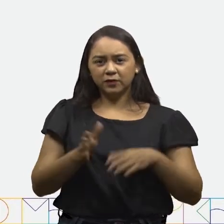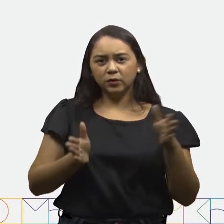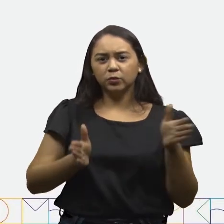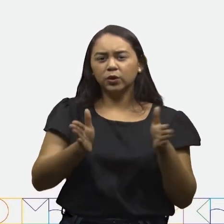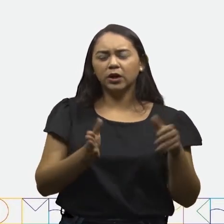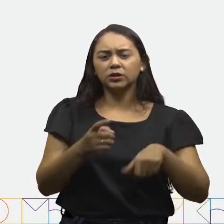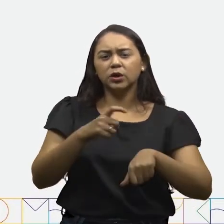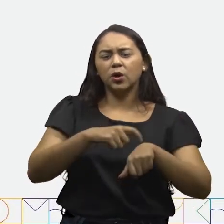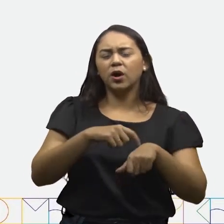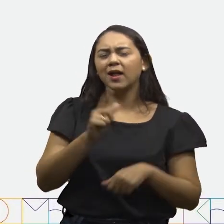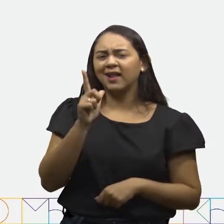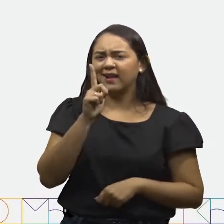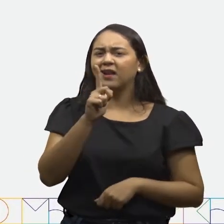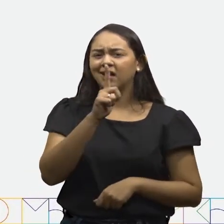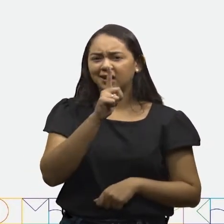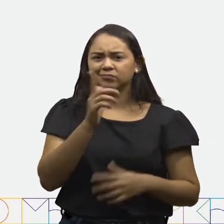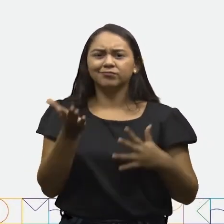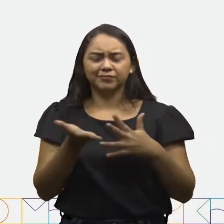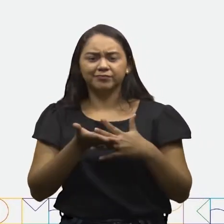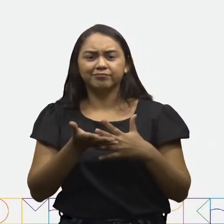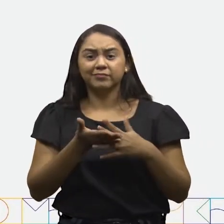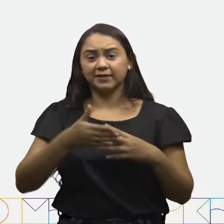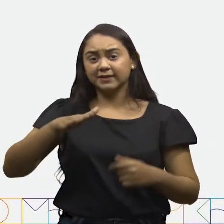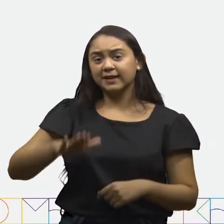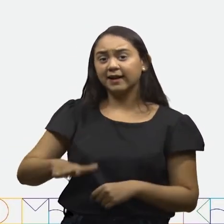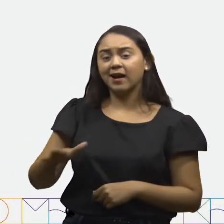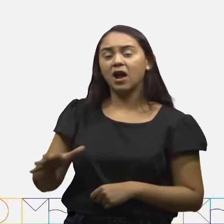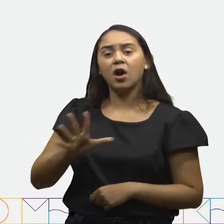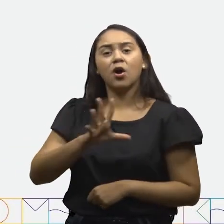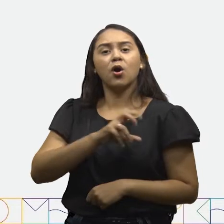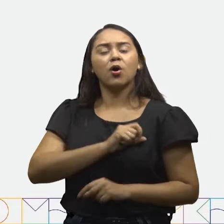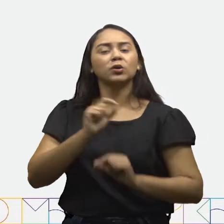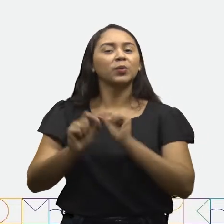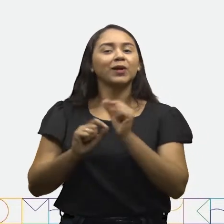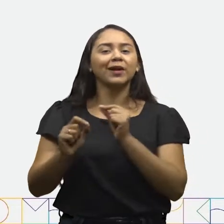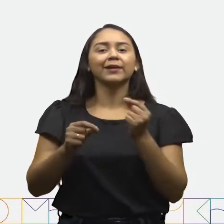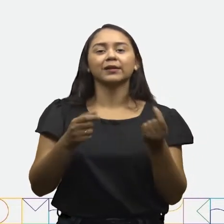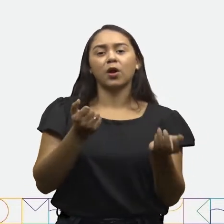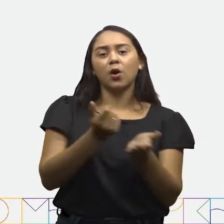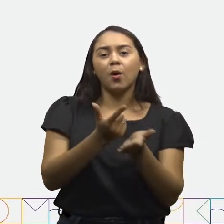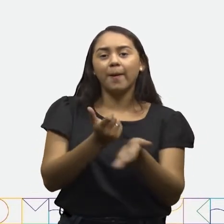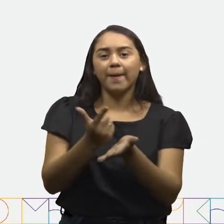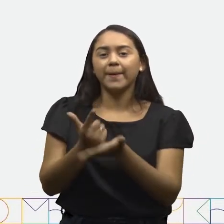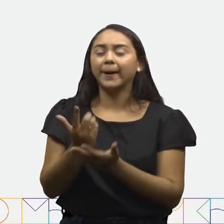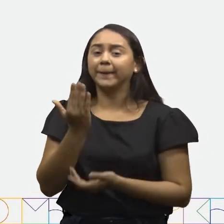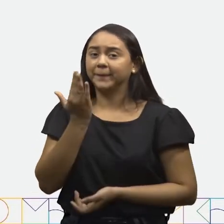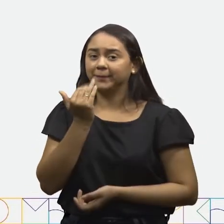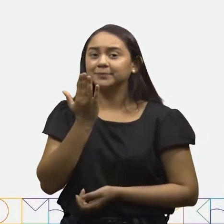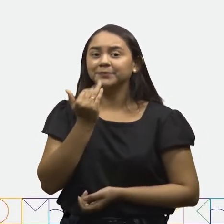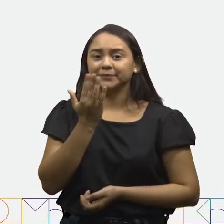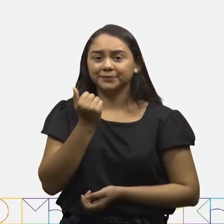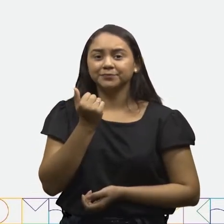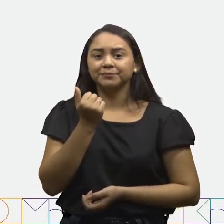Durante a hora do lanche, as crianças gostam de comprar sua merenda.